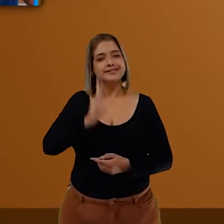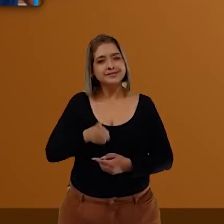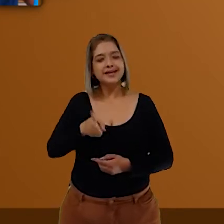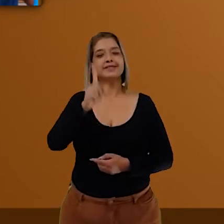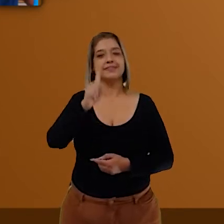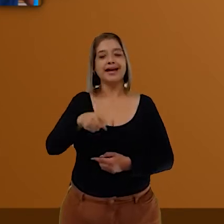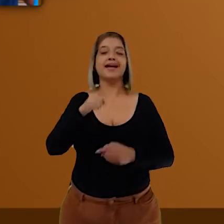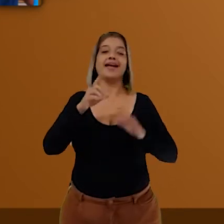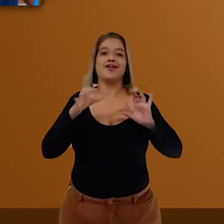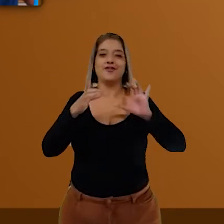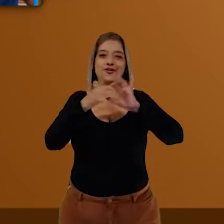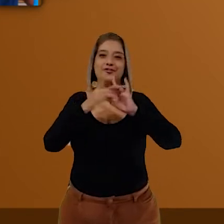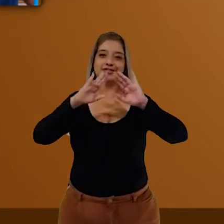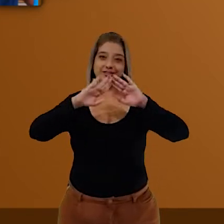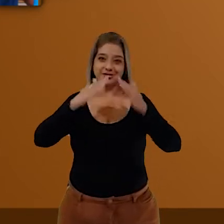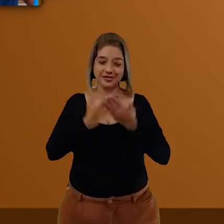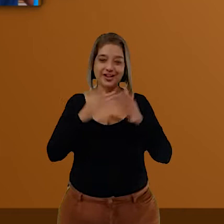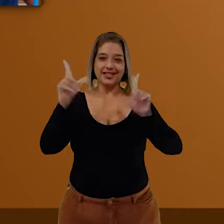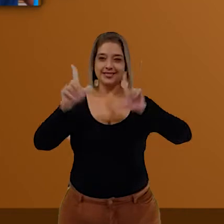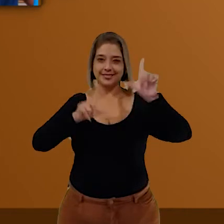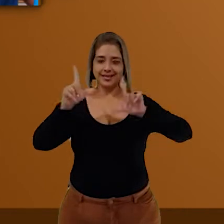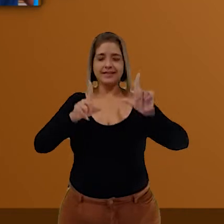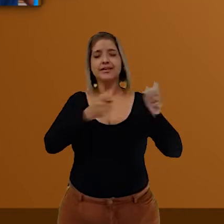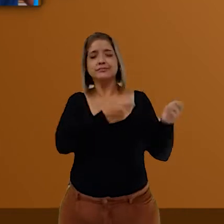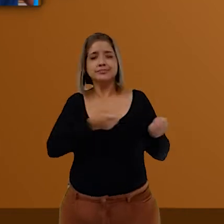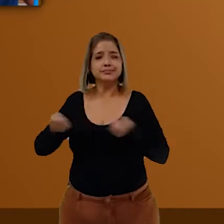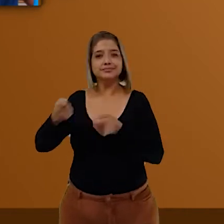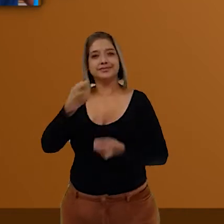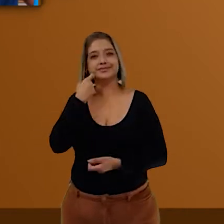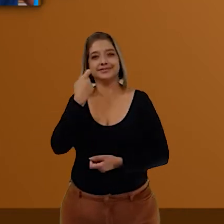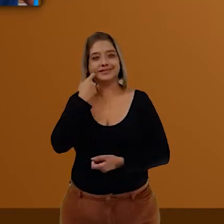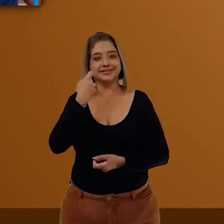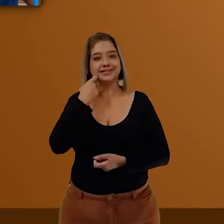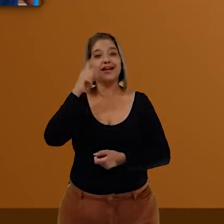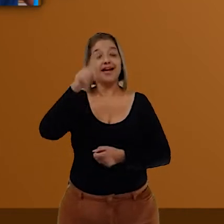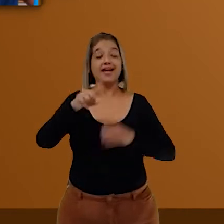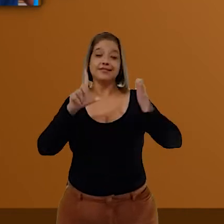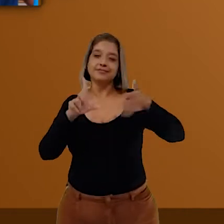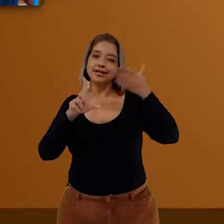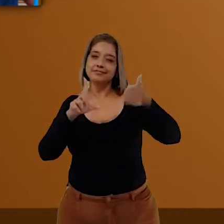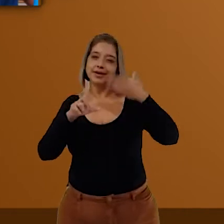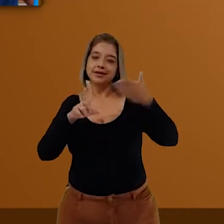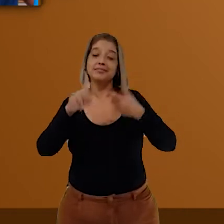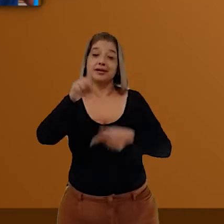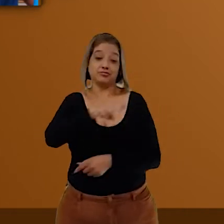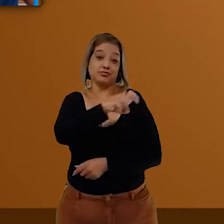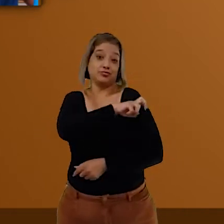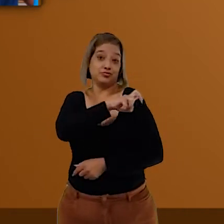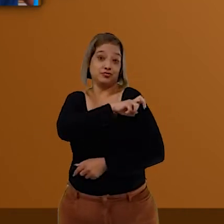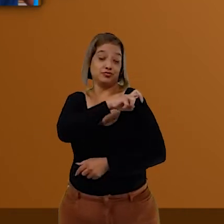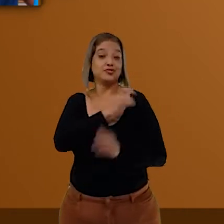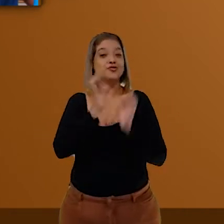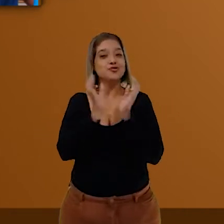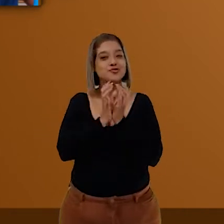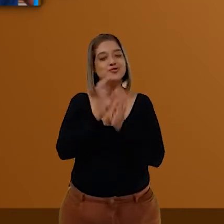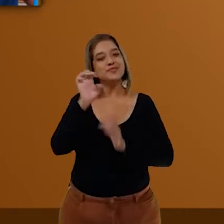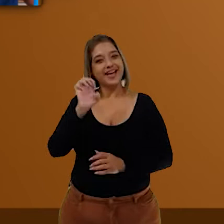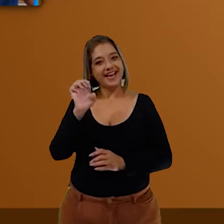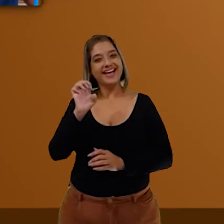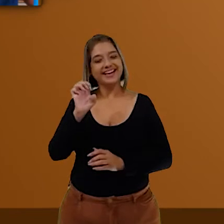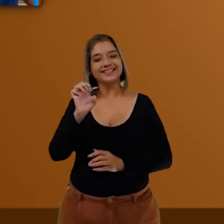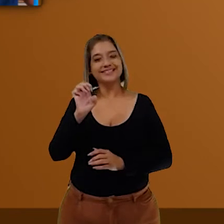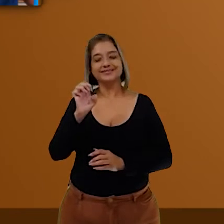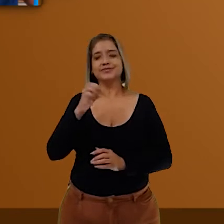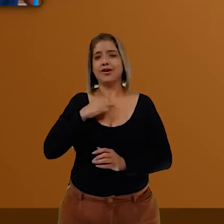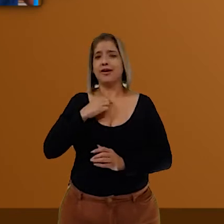aqui agora no Conexão Escola TV toda sexta-feira com as videoaulas para o quinto ano Agrupamento É.